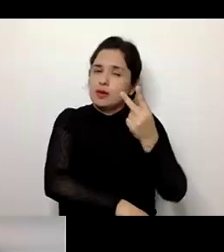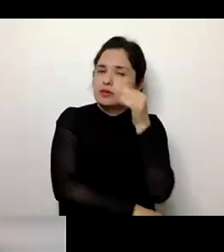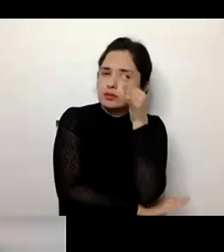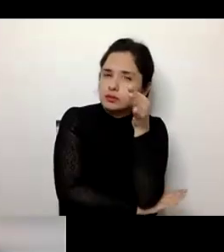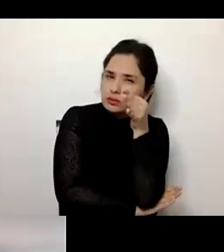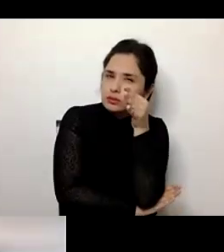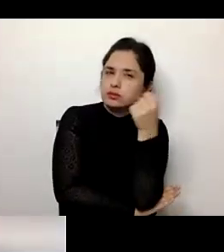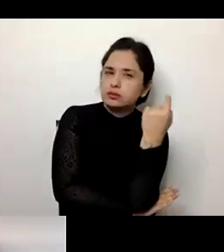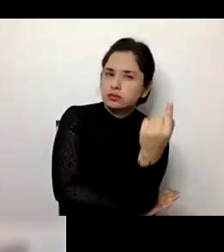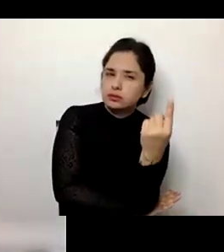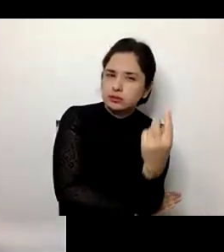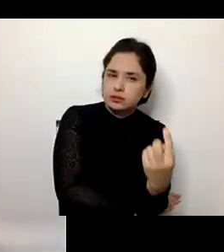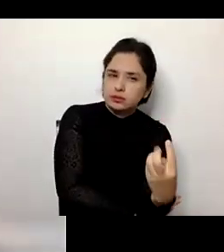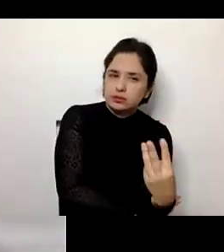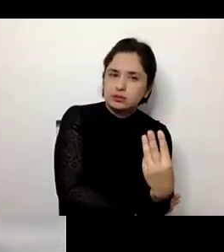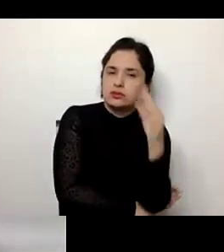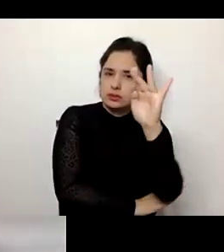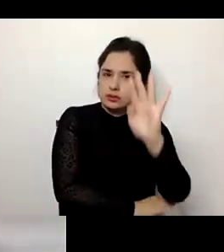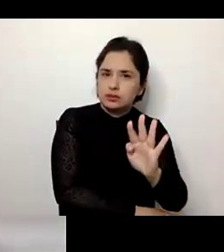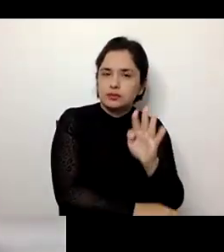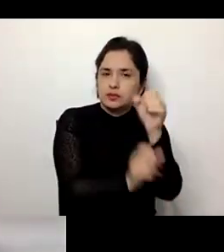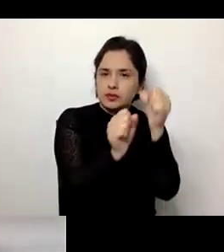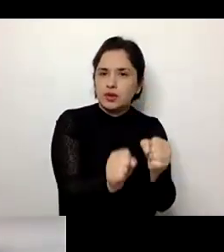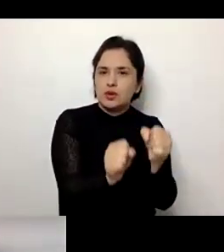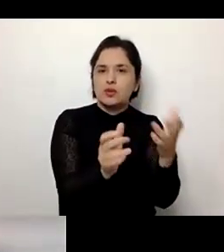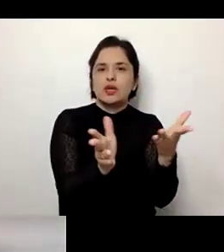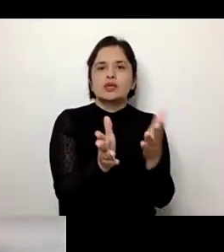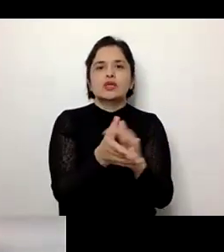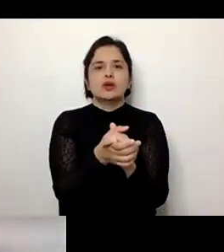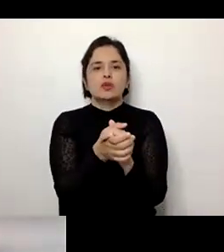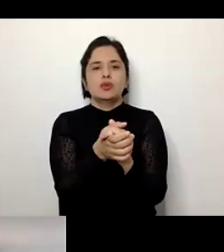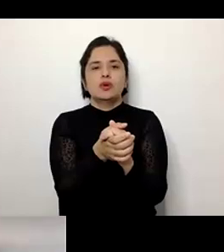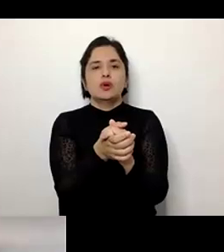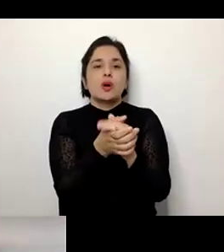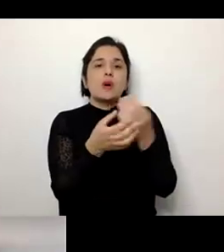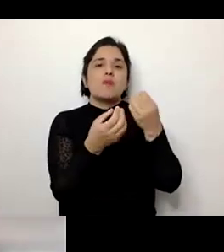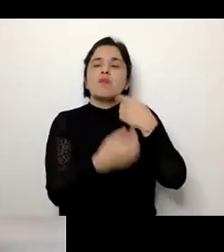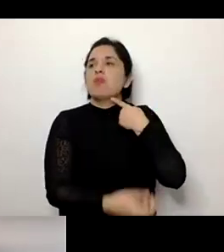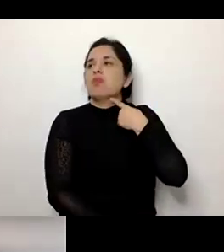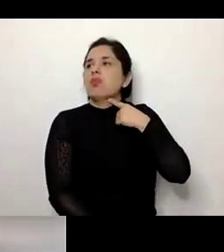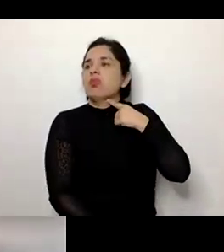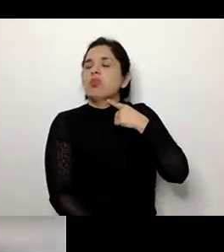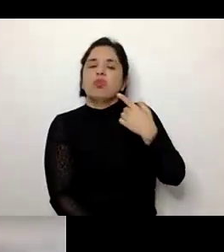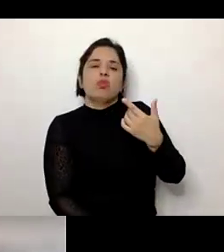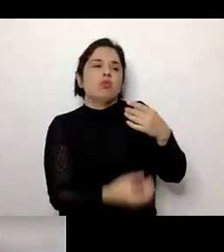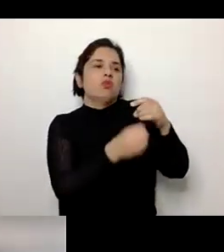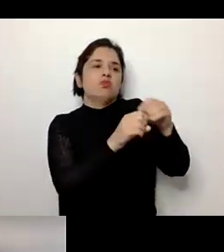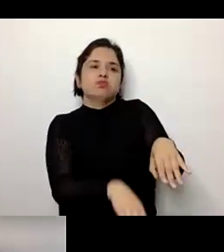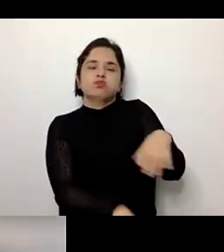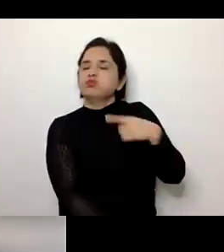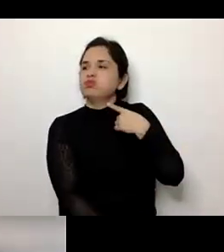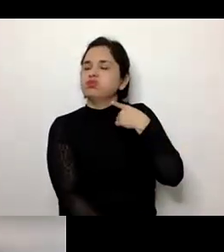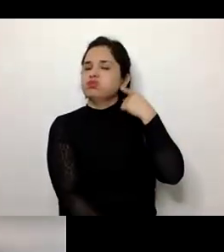cada um de esses elementos, que pode ser justamente como a pérdida de interesse em algumas coisas temáticas.